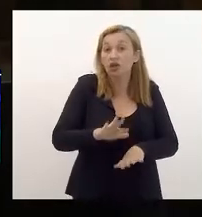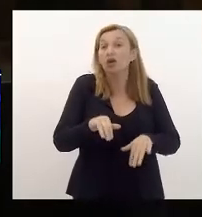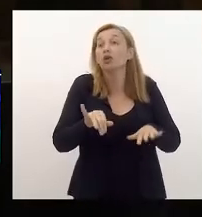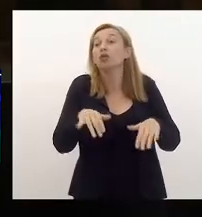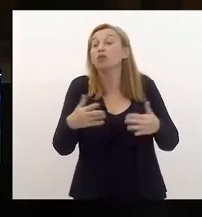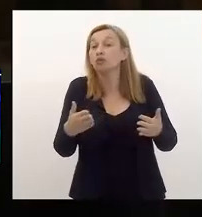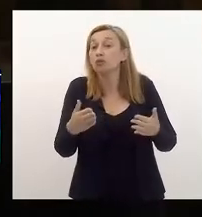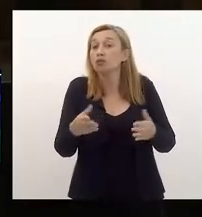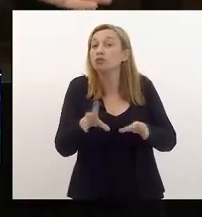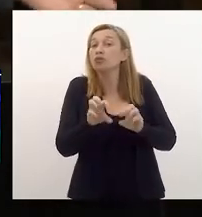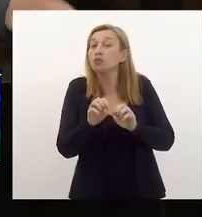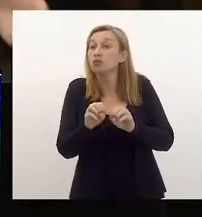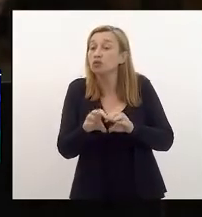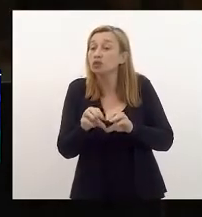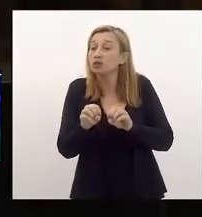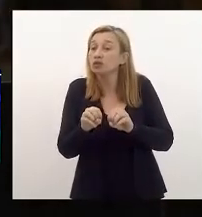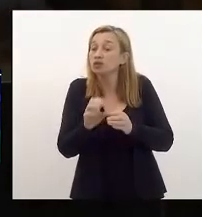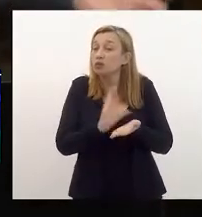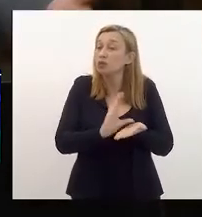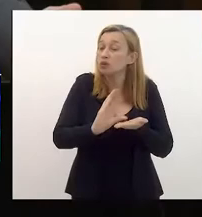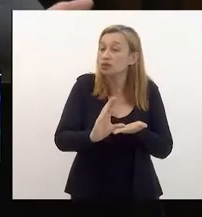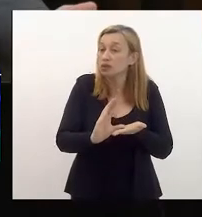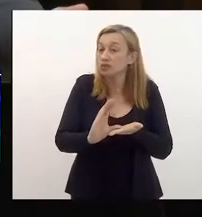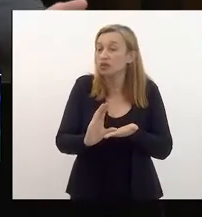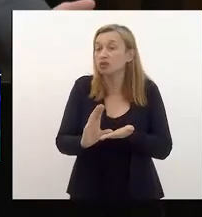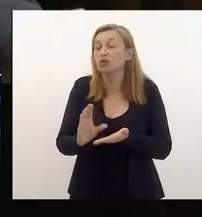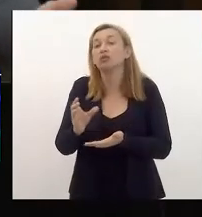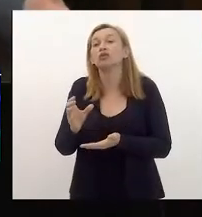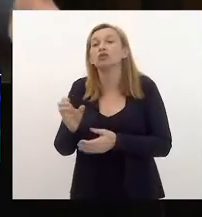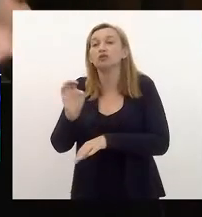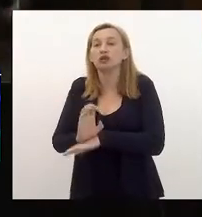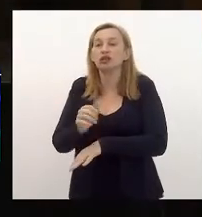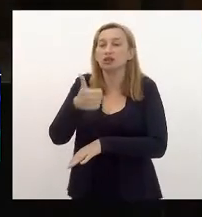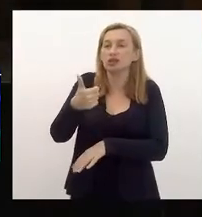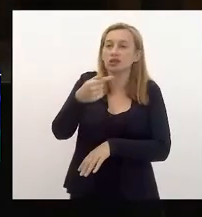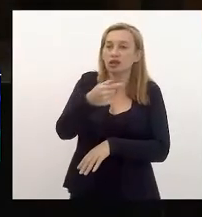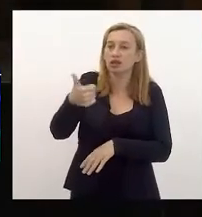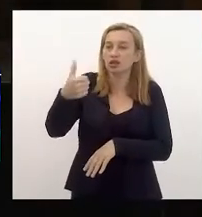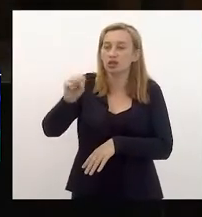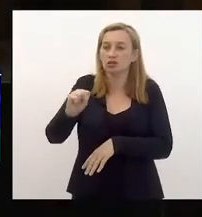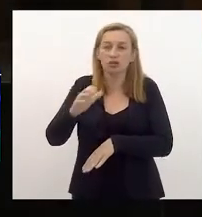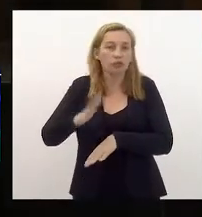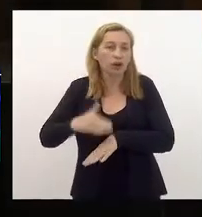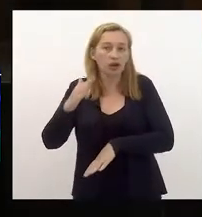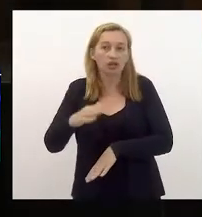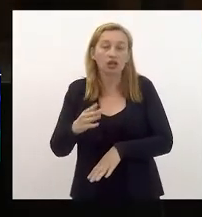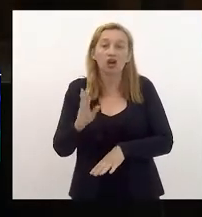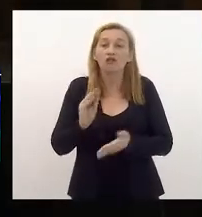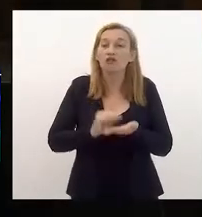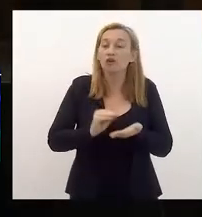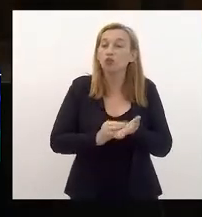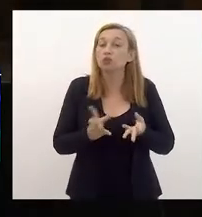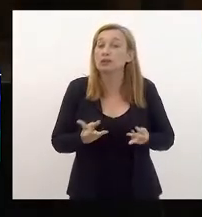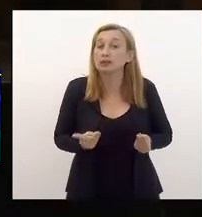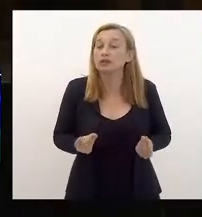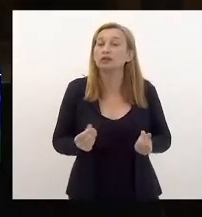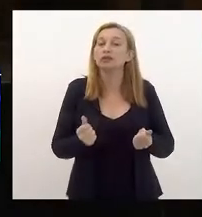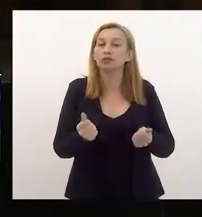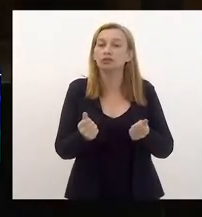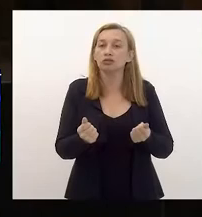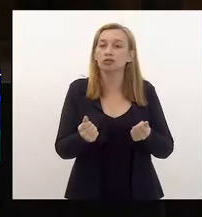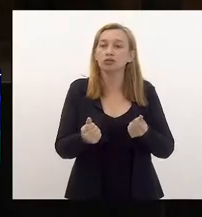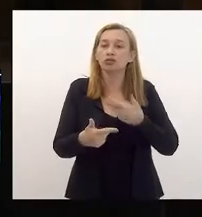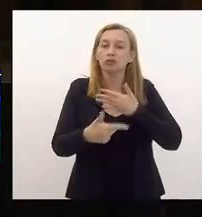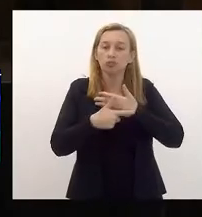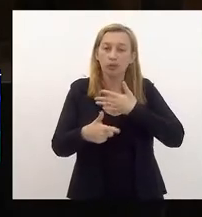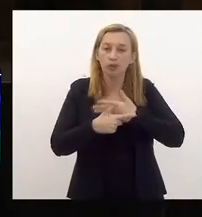o orçamento do Estado vai ser 17%, 18% a mais, o que é uma falta de sensibilidade com o papel